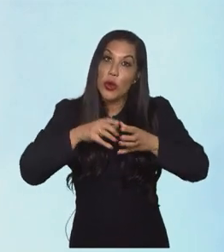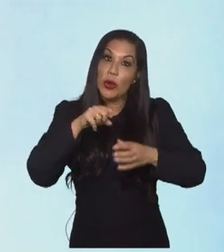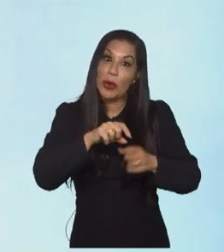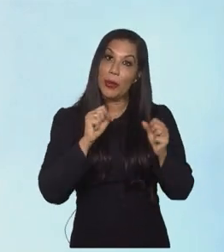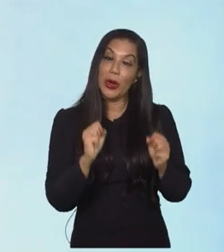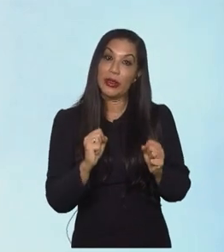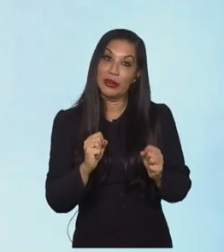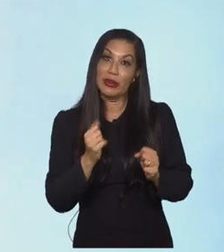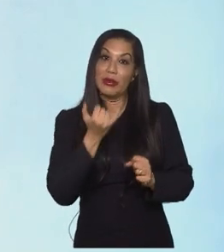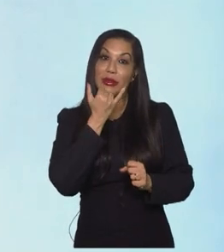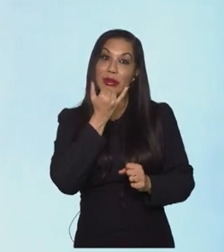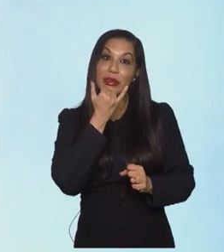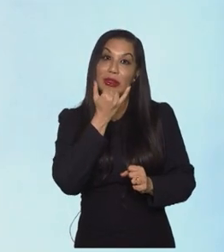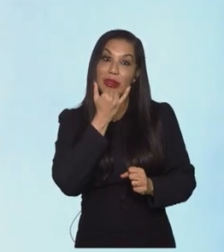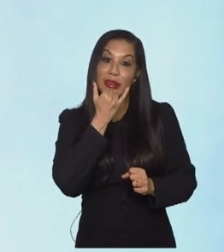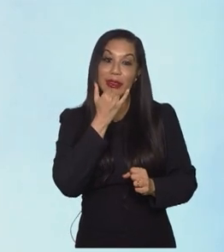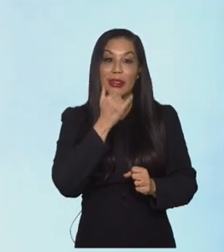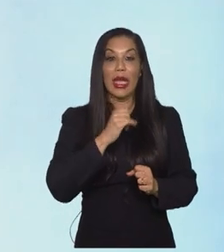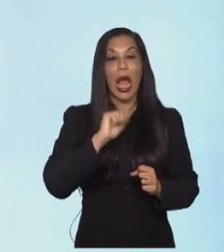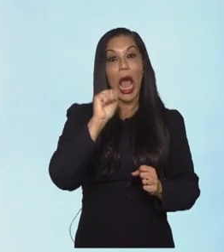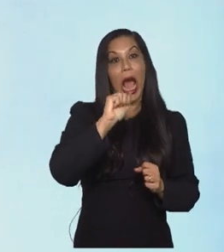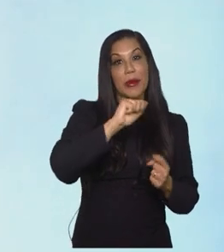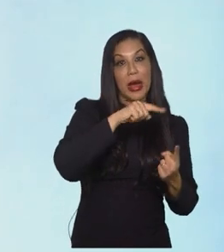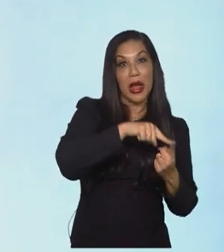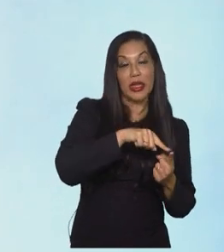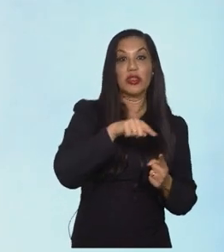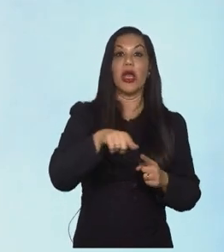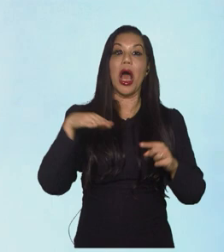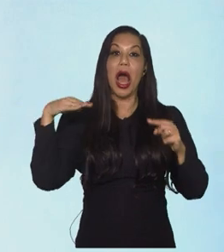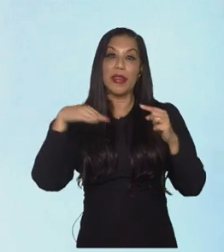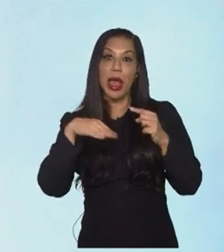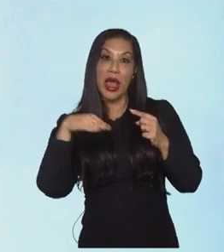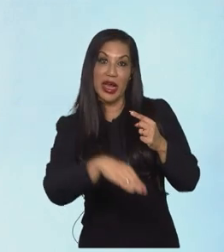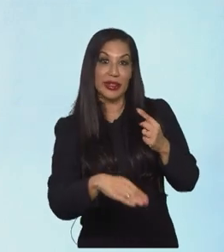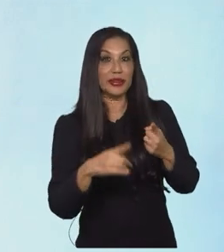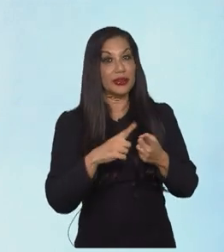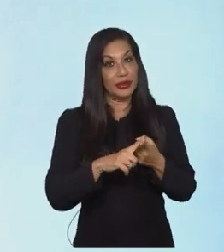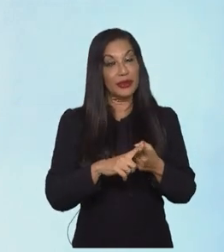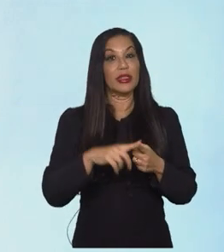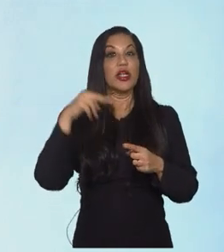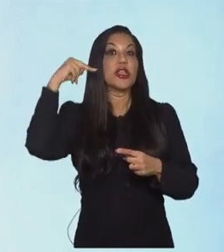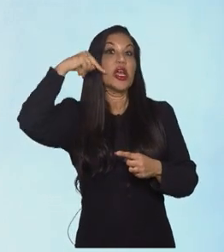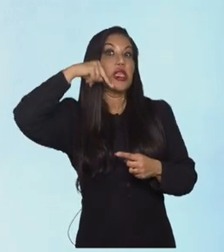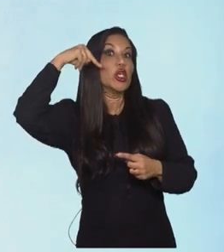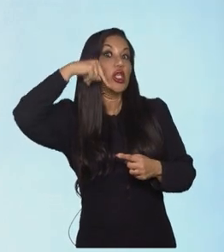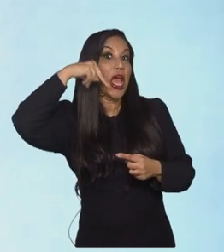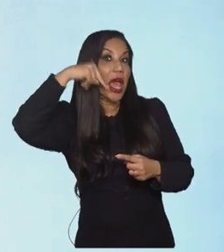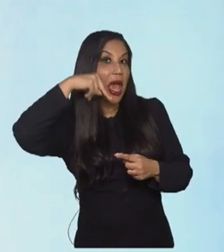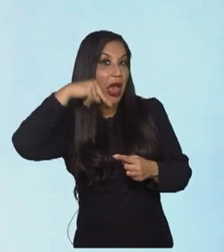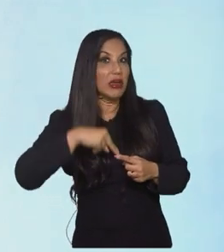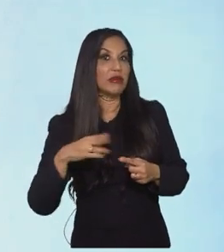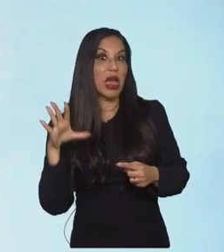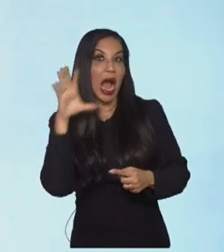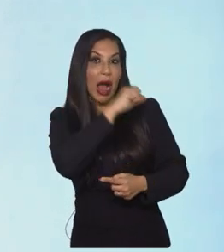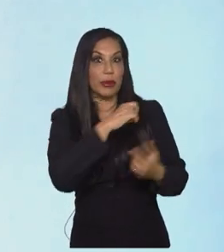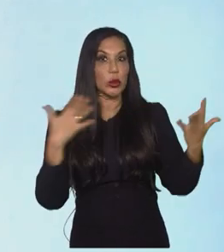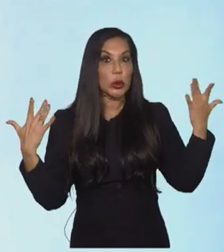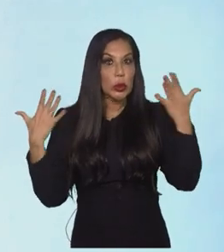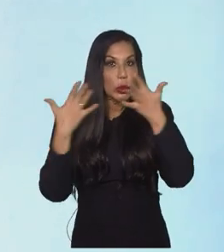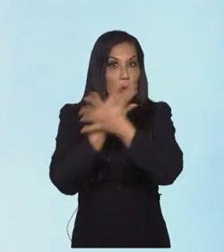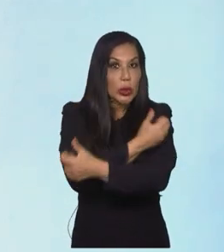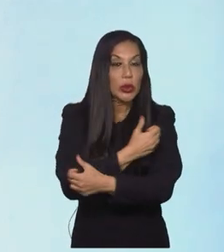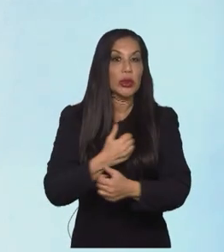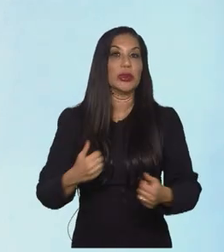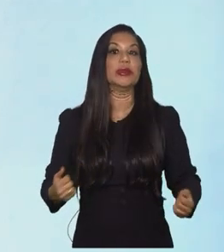pode ser a Ajibade, uma das atacantes da Nigéria, uma jogadora que é muito rápida, muito forte,